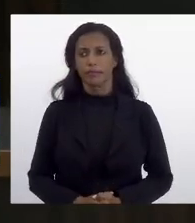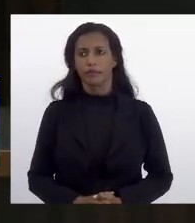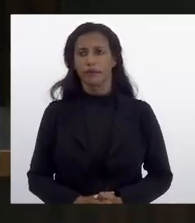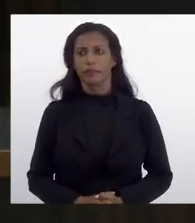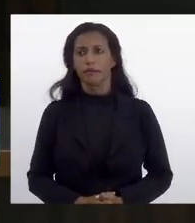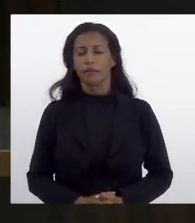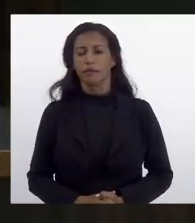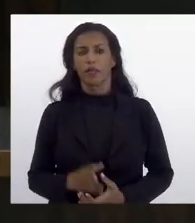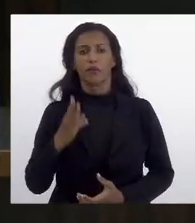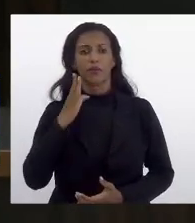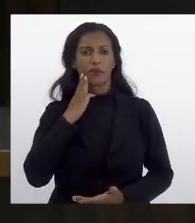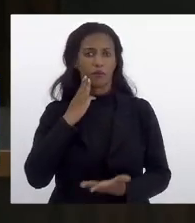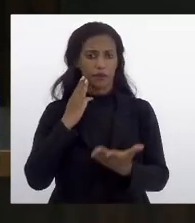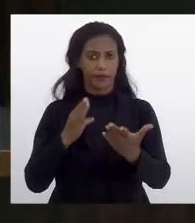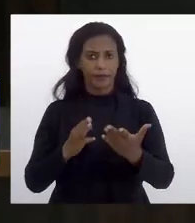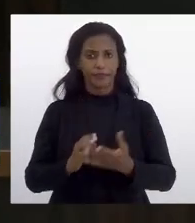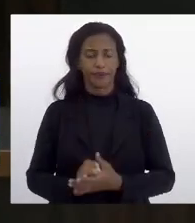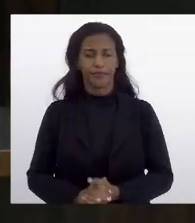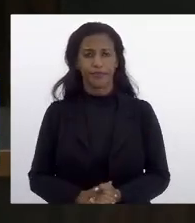Deputado Valdeque Carneiro.